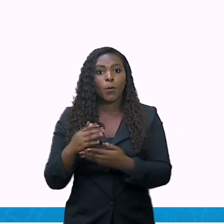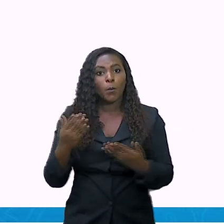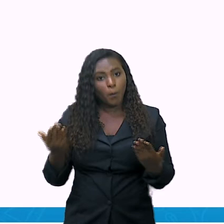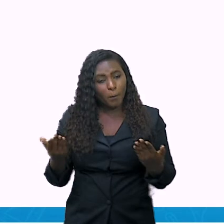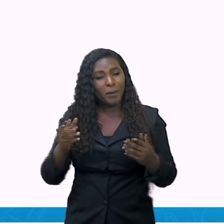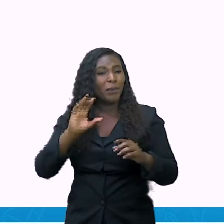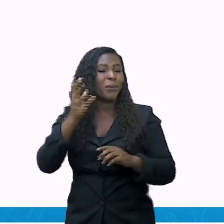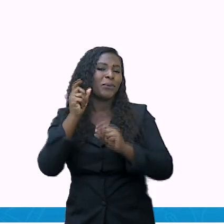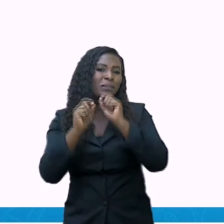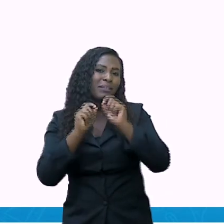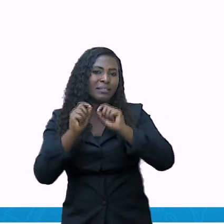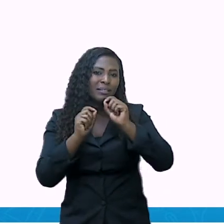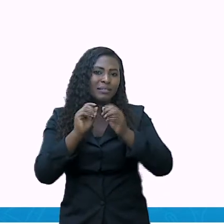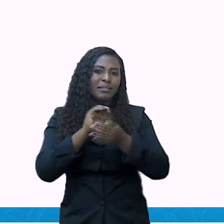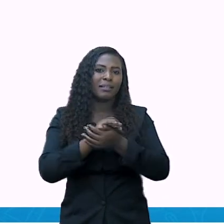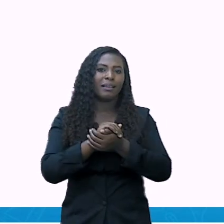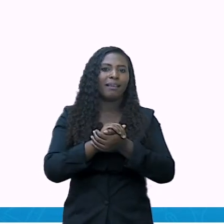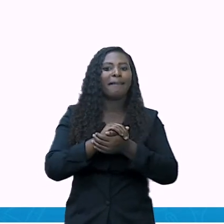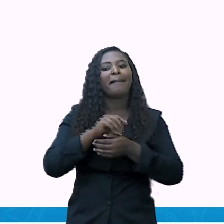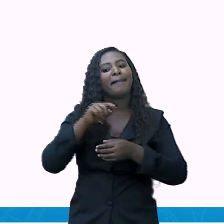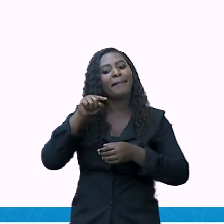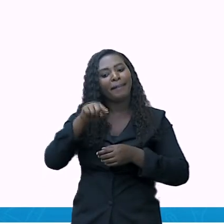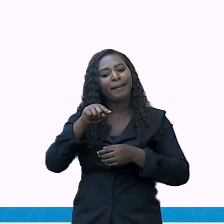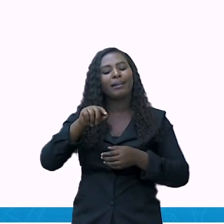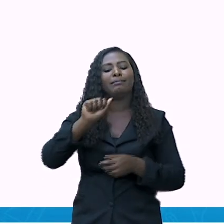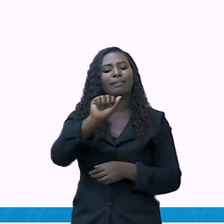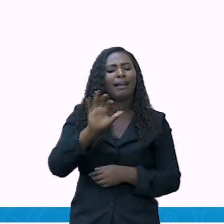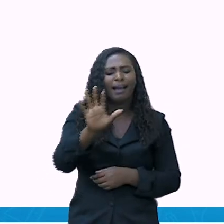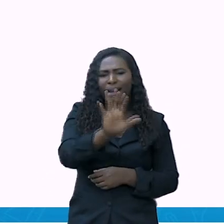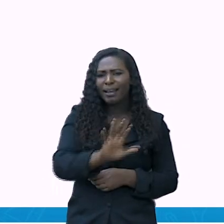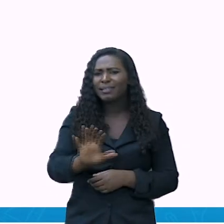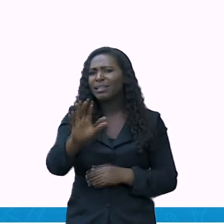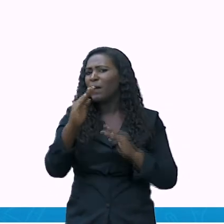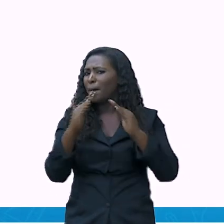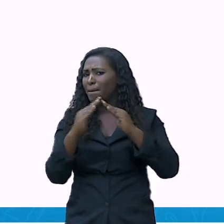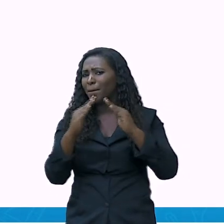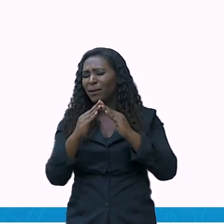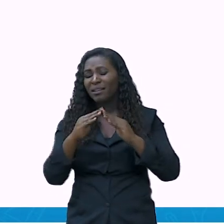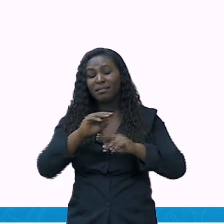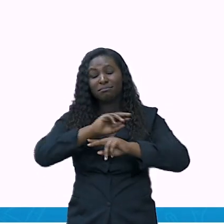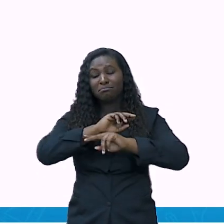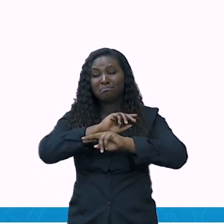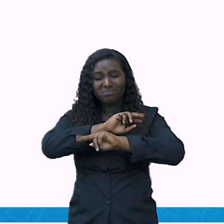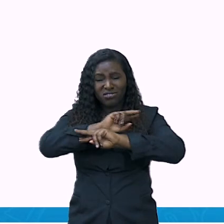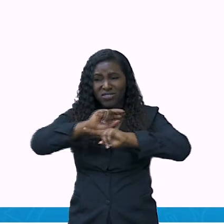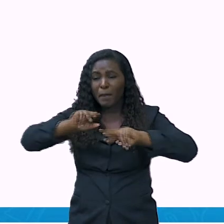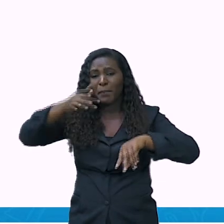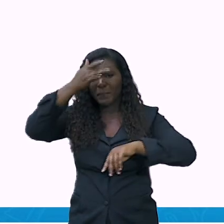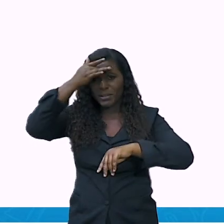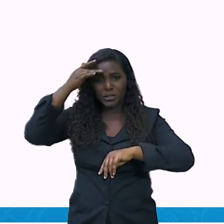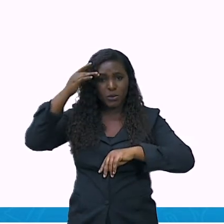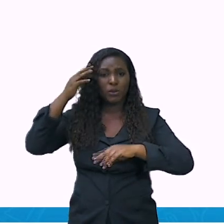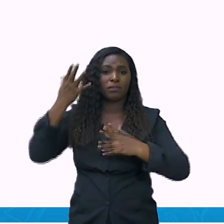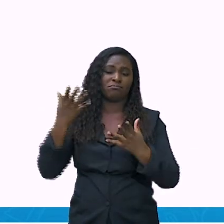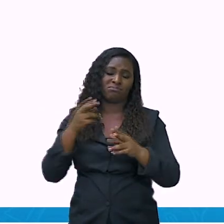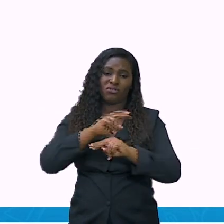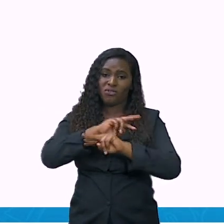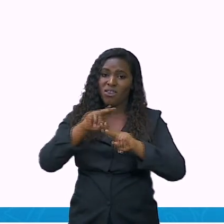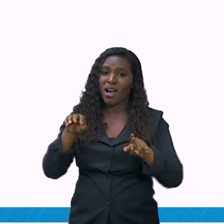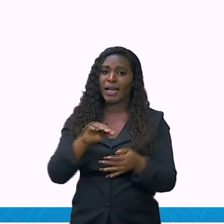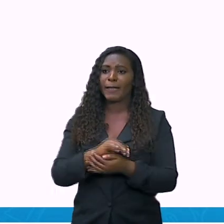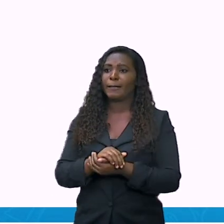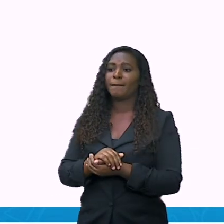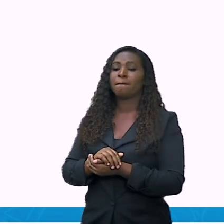% ou 4% da população total. Como na área da Mongólia, a mais baixa